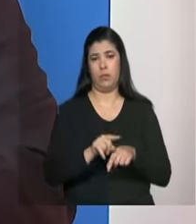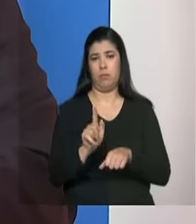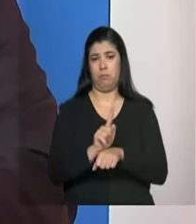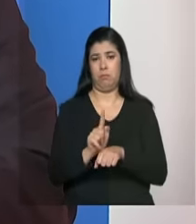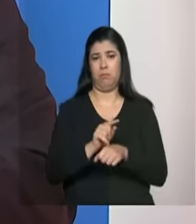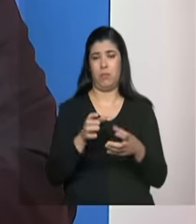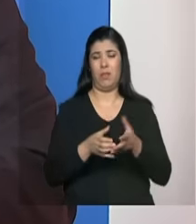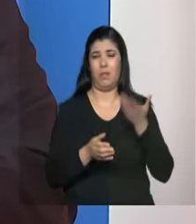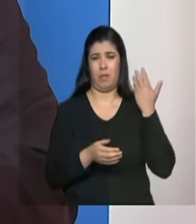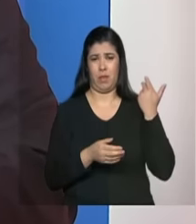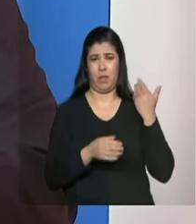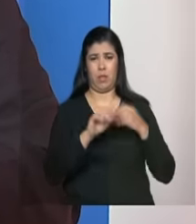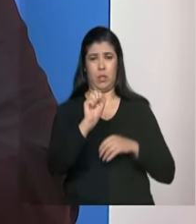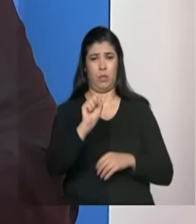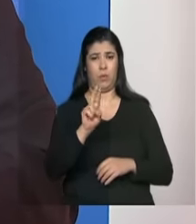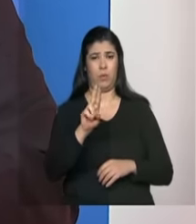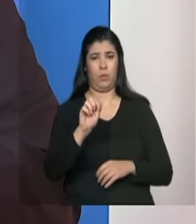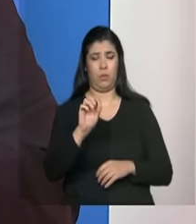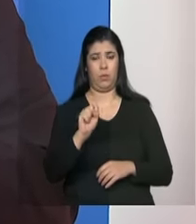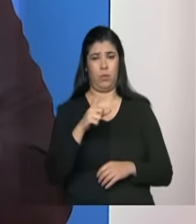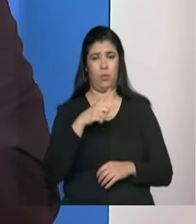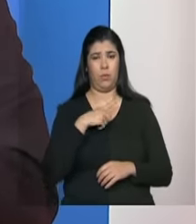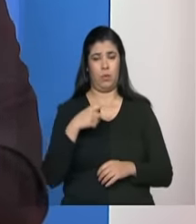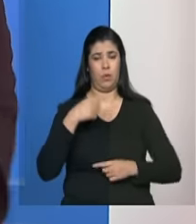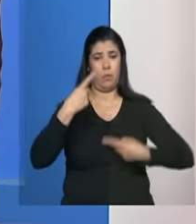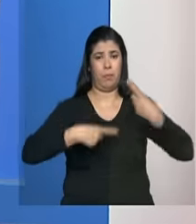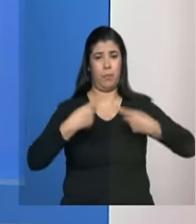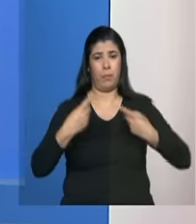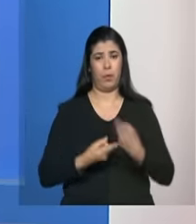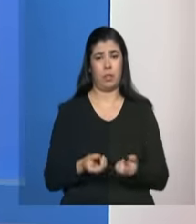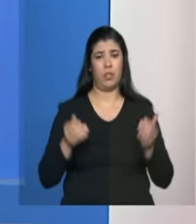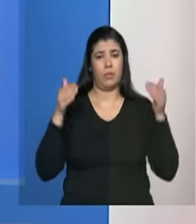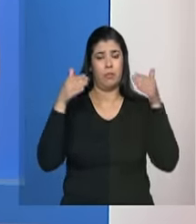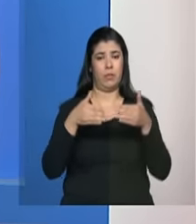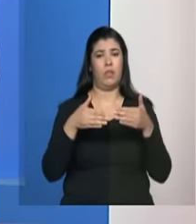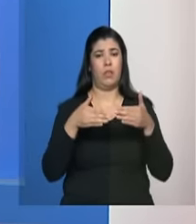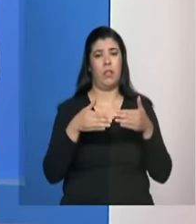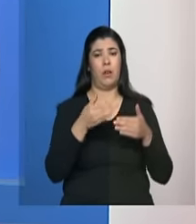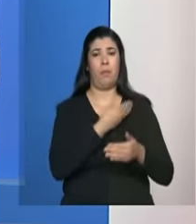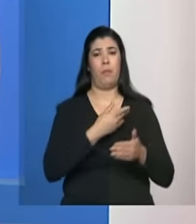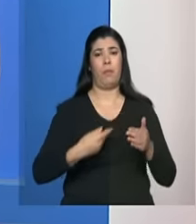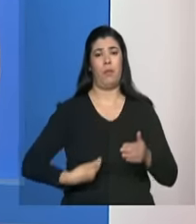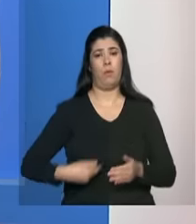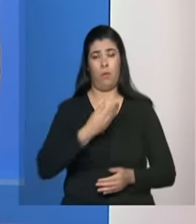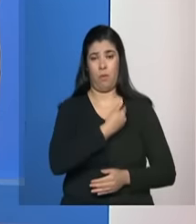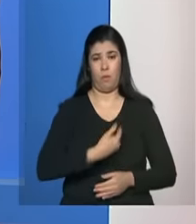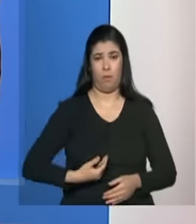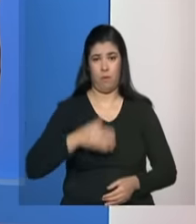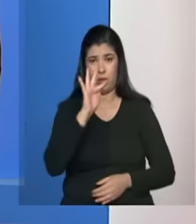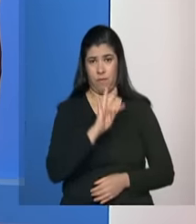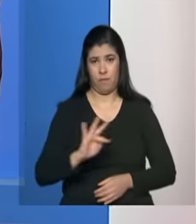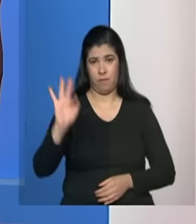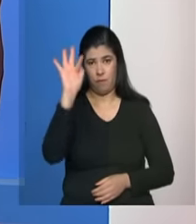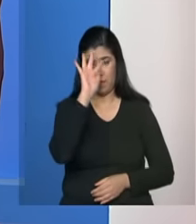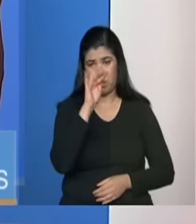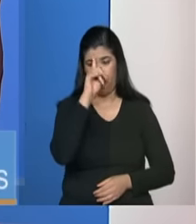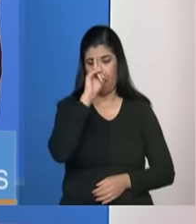nós tínhamos uma política muito centralizada onde as regras eram definidas do governo federal para os municípios sem discussão